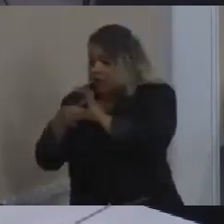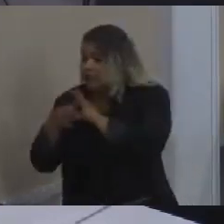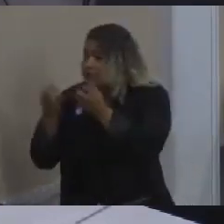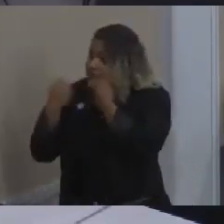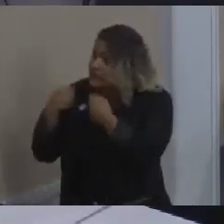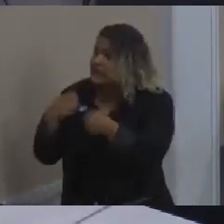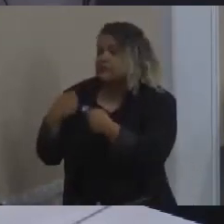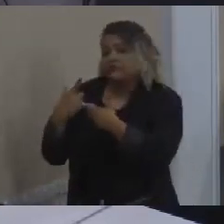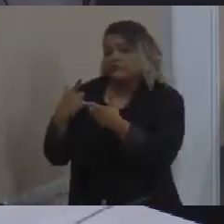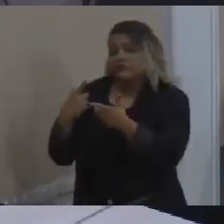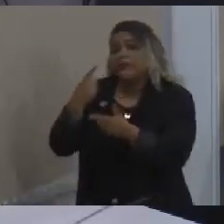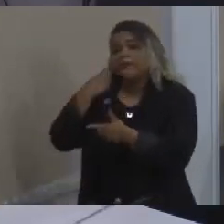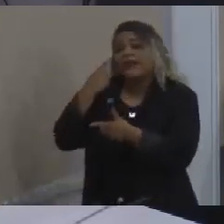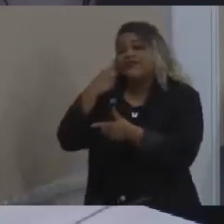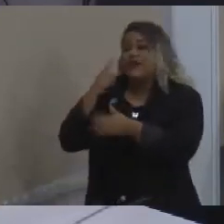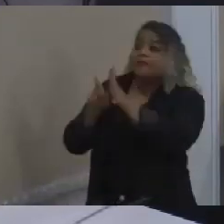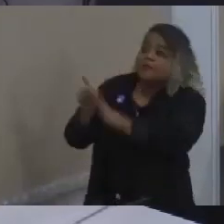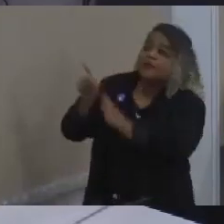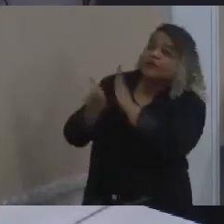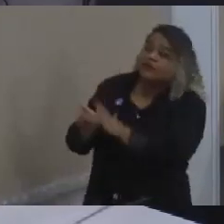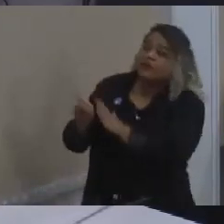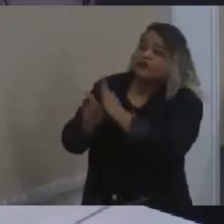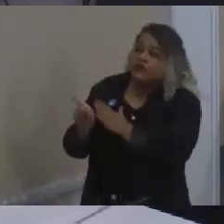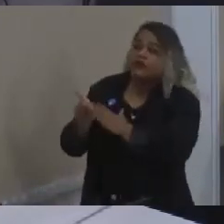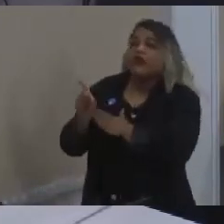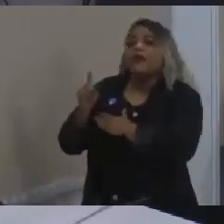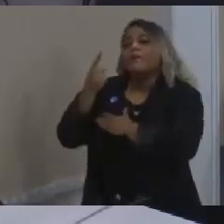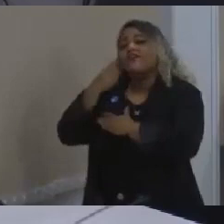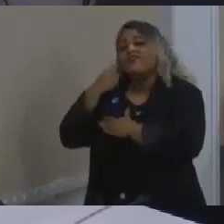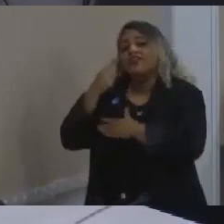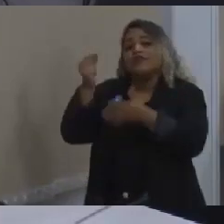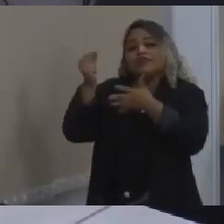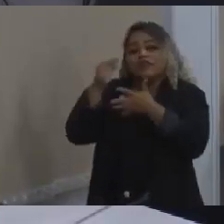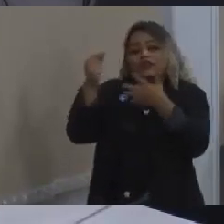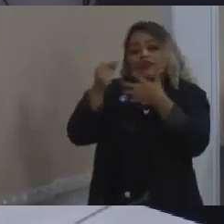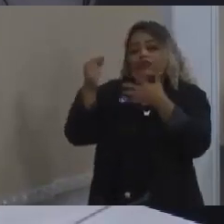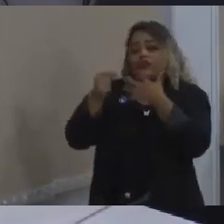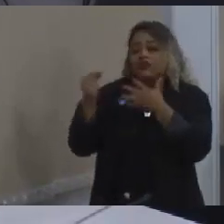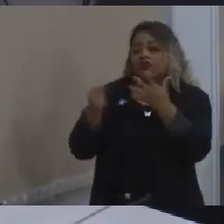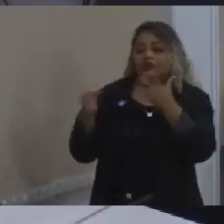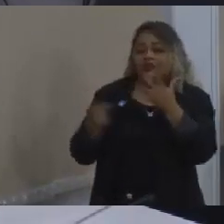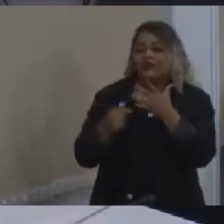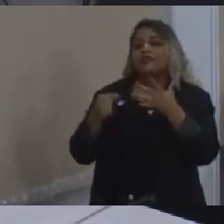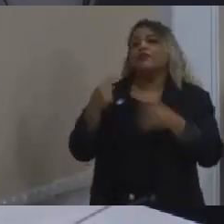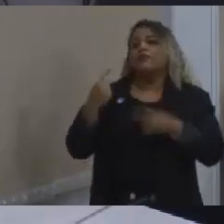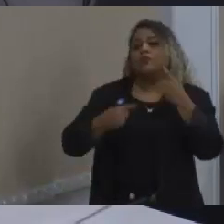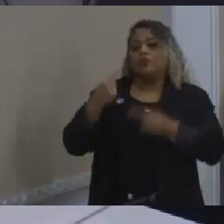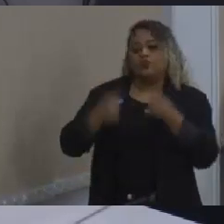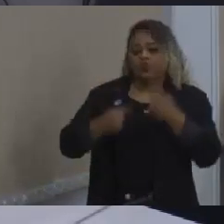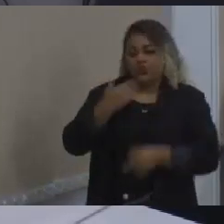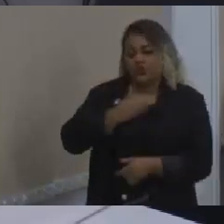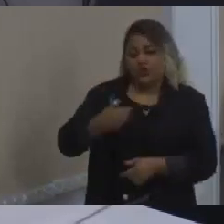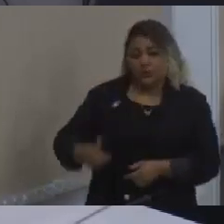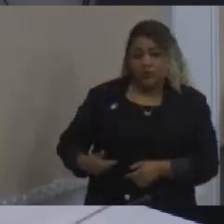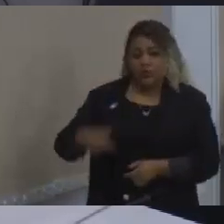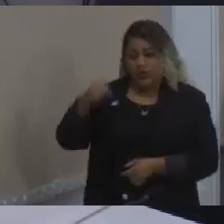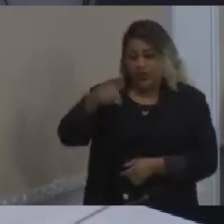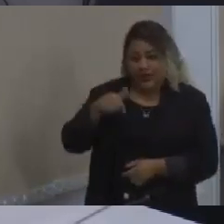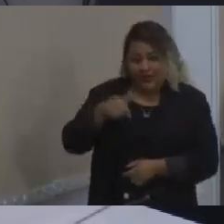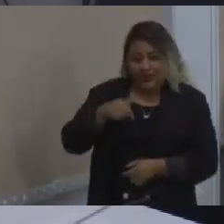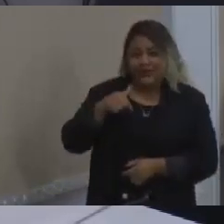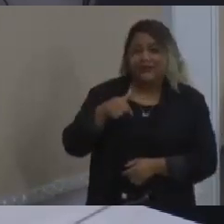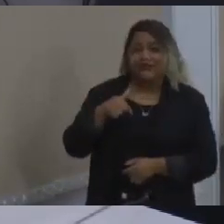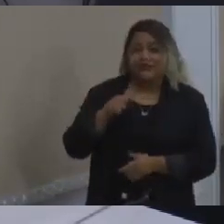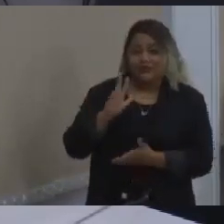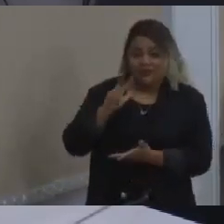certeza se cada ponto, se cada política pública que é trazida à discussão nessa Câmara, por cada